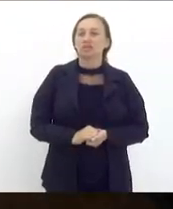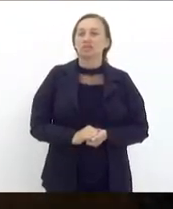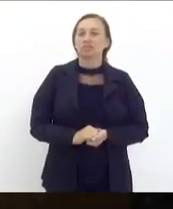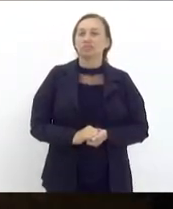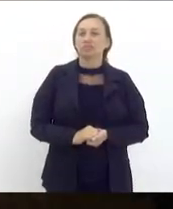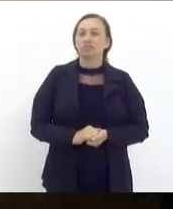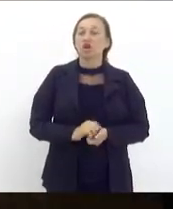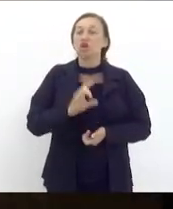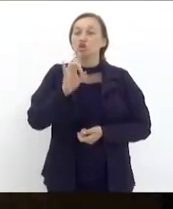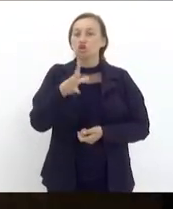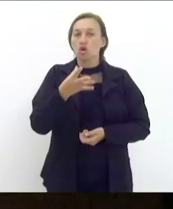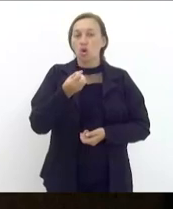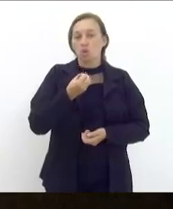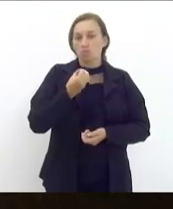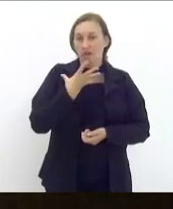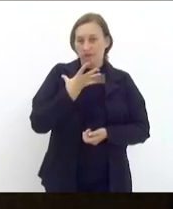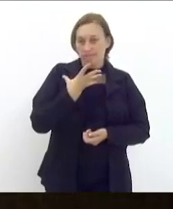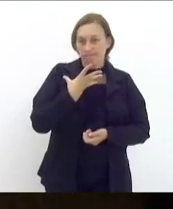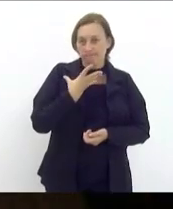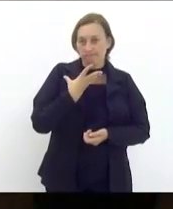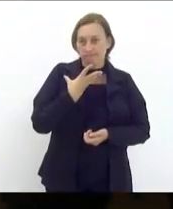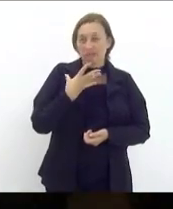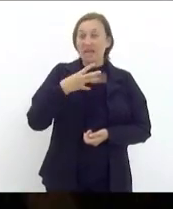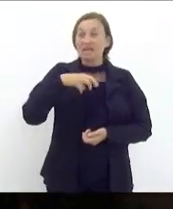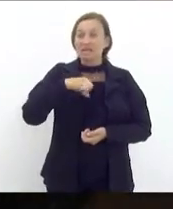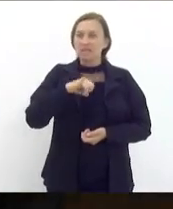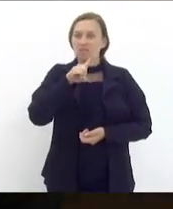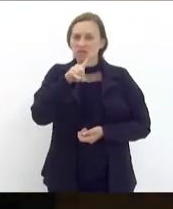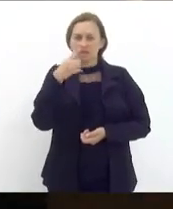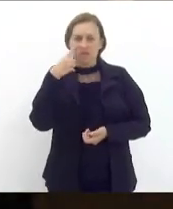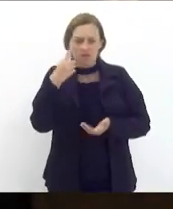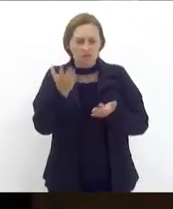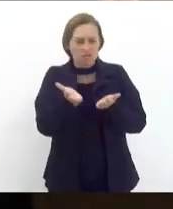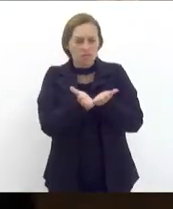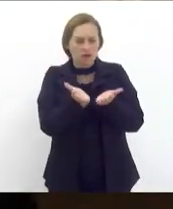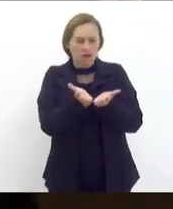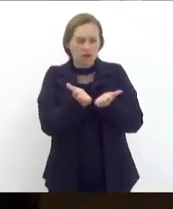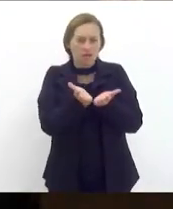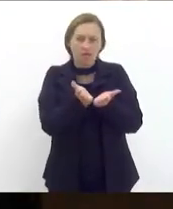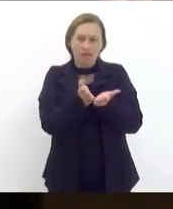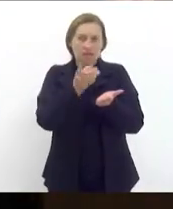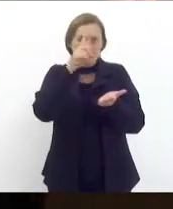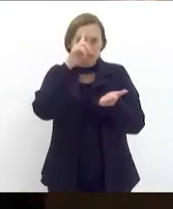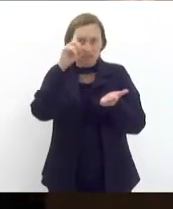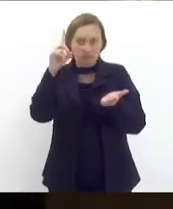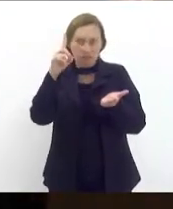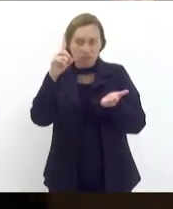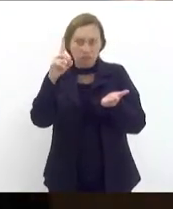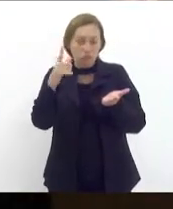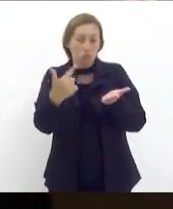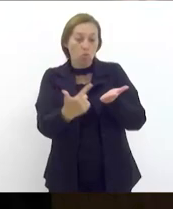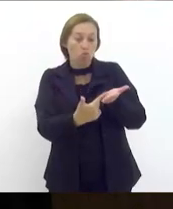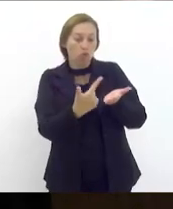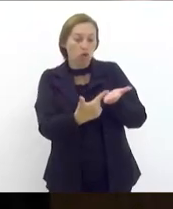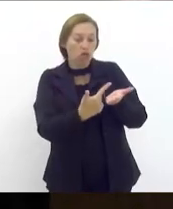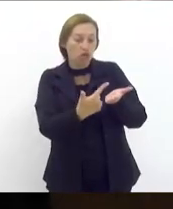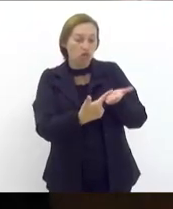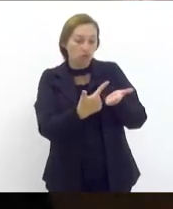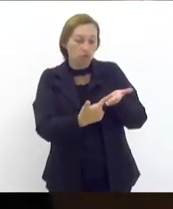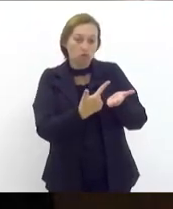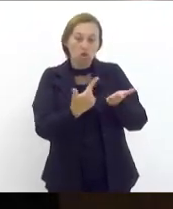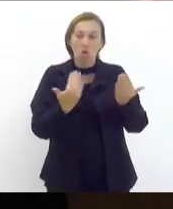só o bem. se você considerar os livros históricos, o Pentateuco, os livros poéticos,